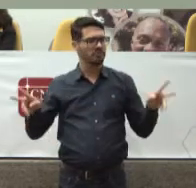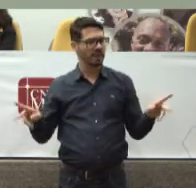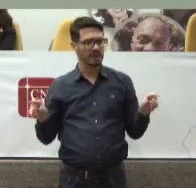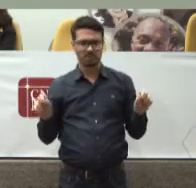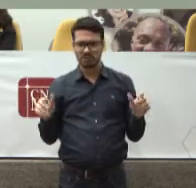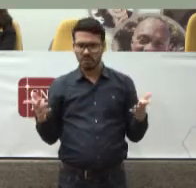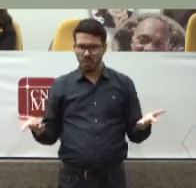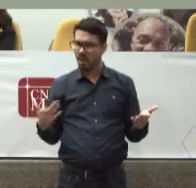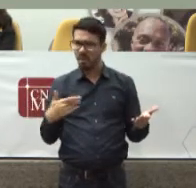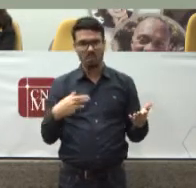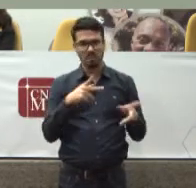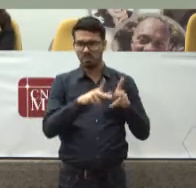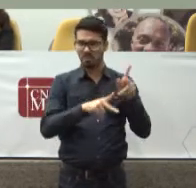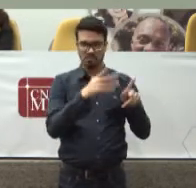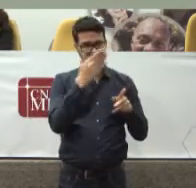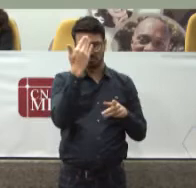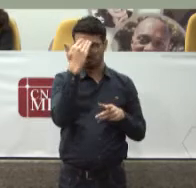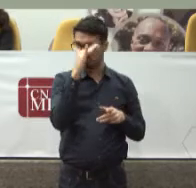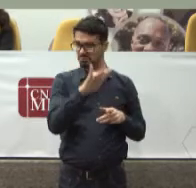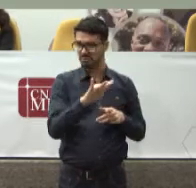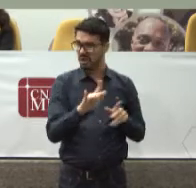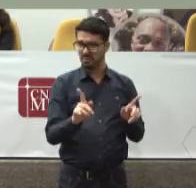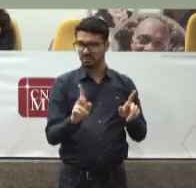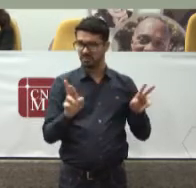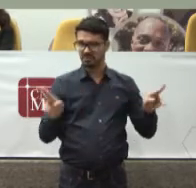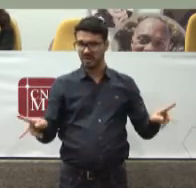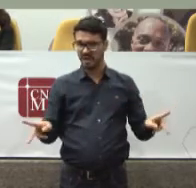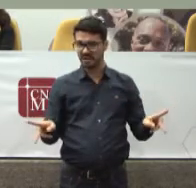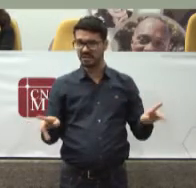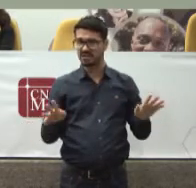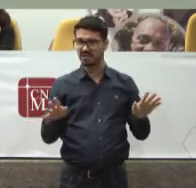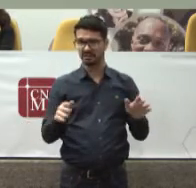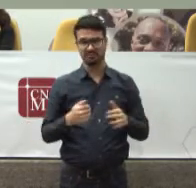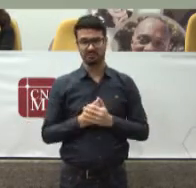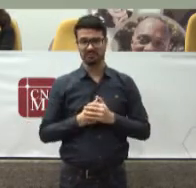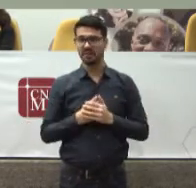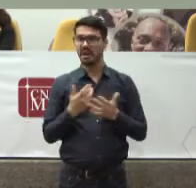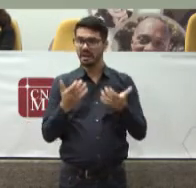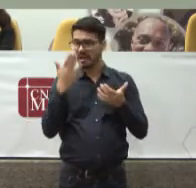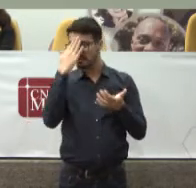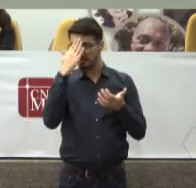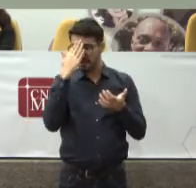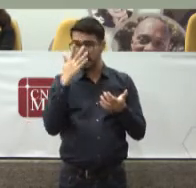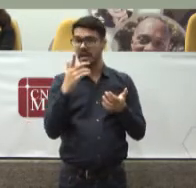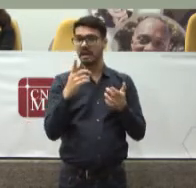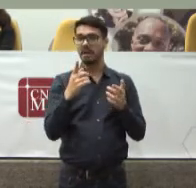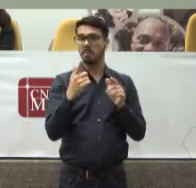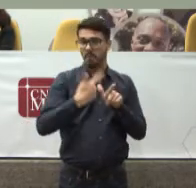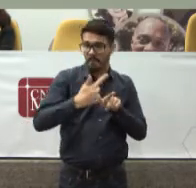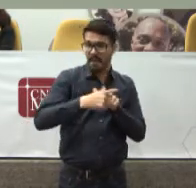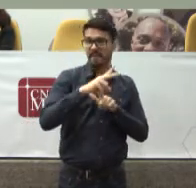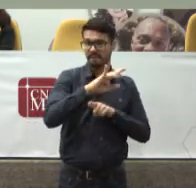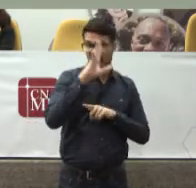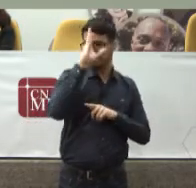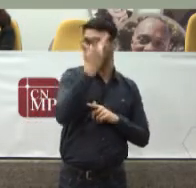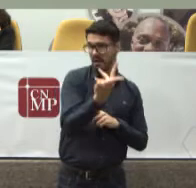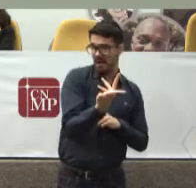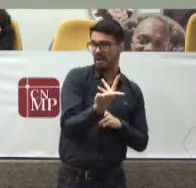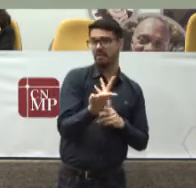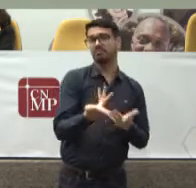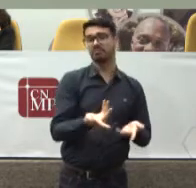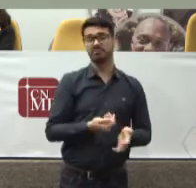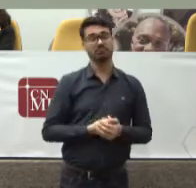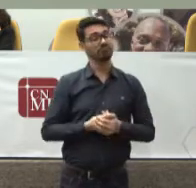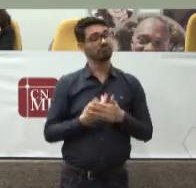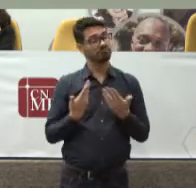Não é razoável Que as instituições Da República Tenham como fim Cada uma